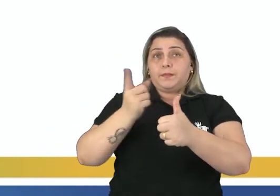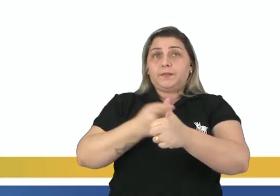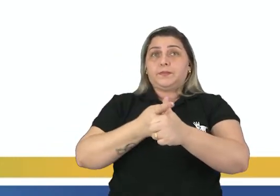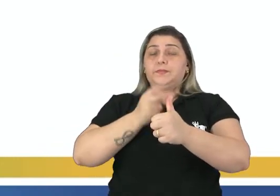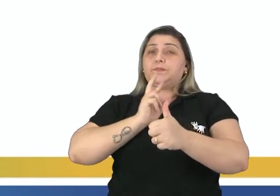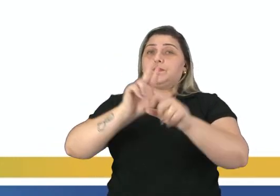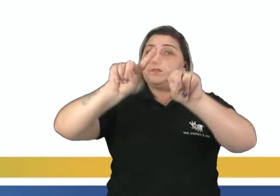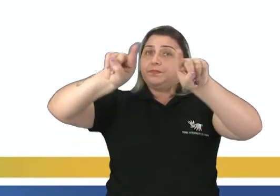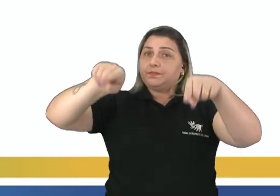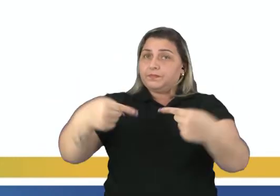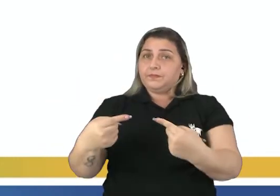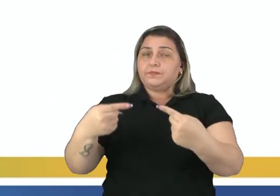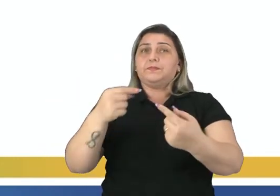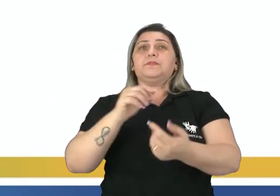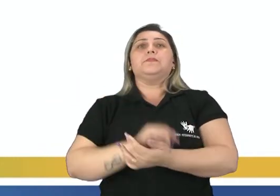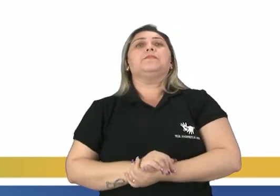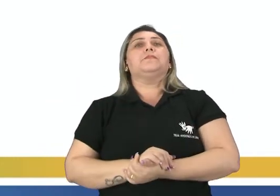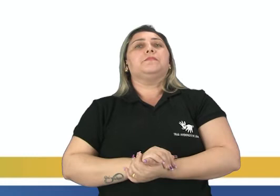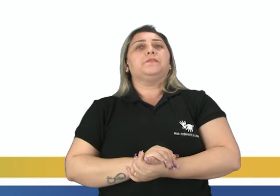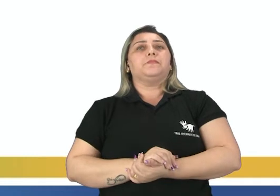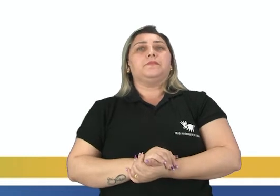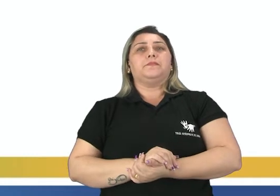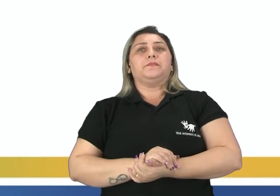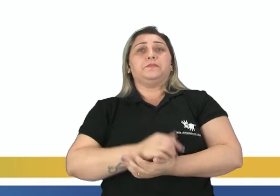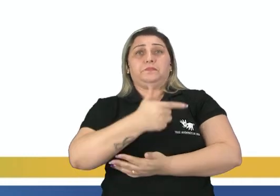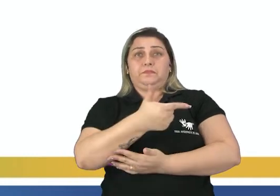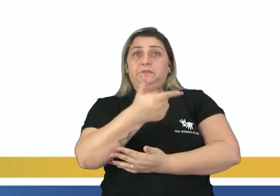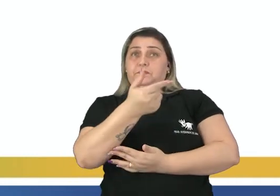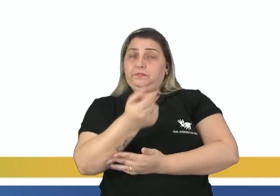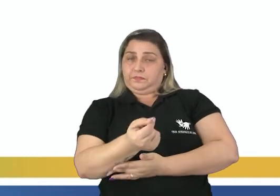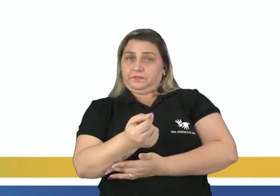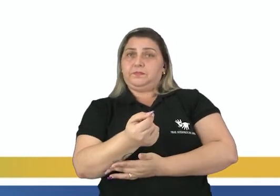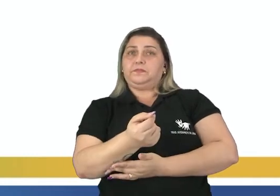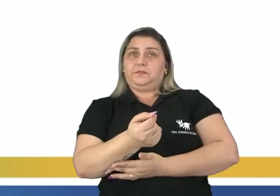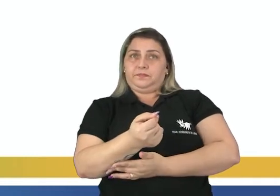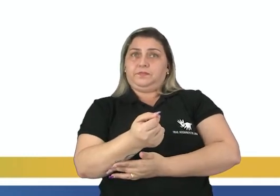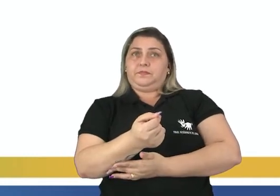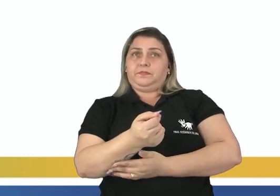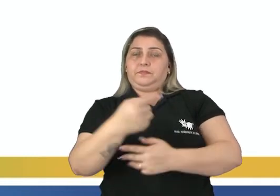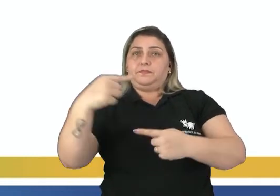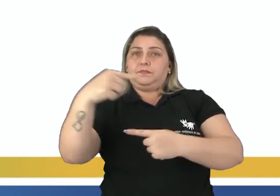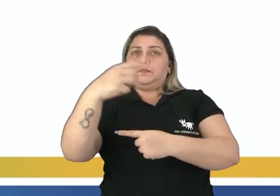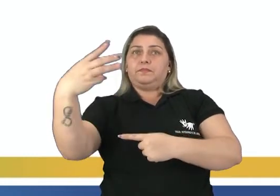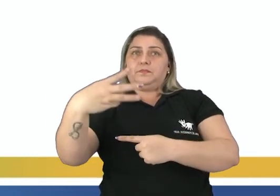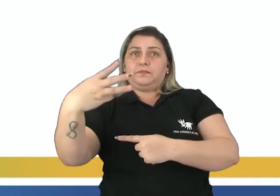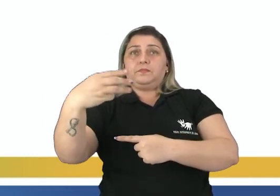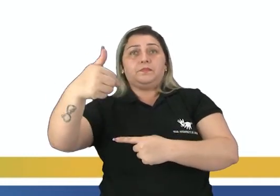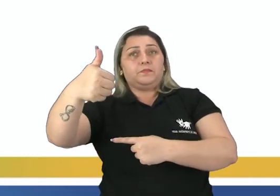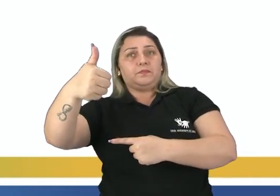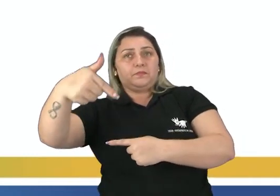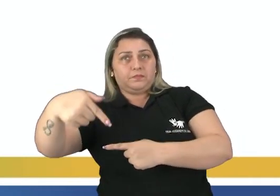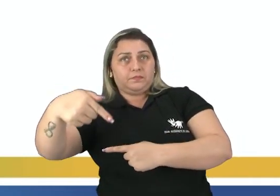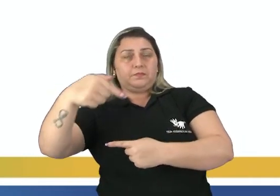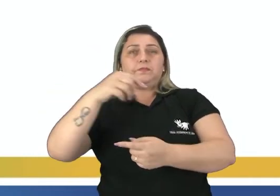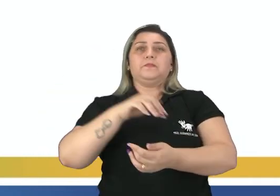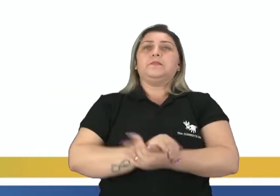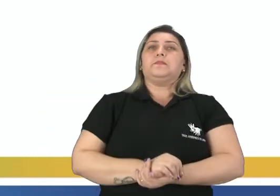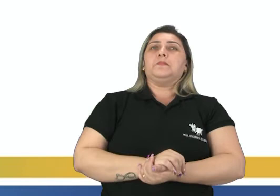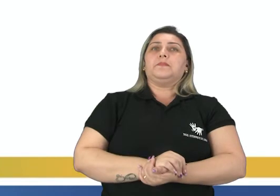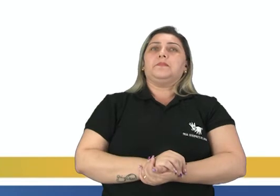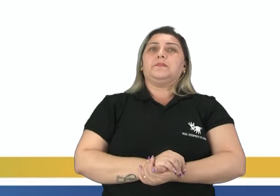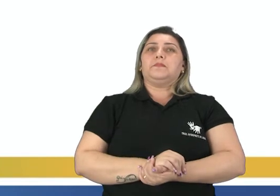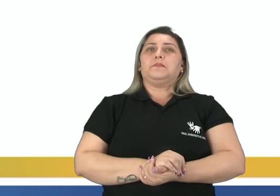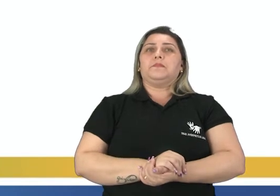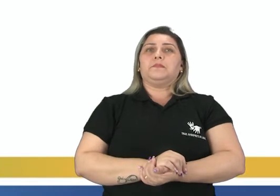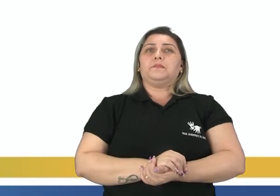vamos resolver o parênteses que está indicado por 20 menos 3. 20 menos 3 é igual a